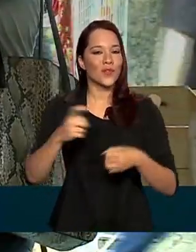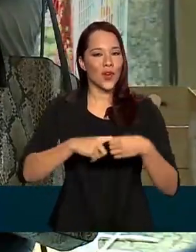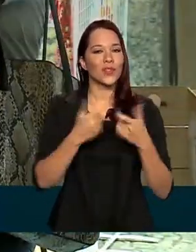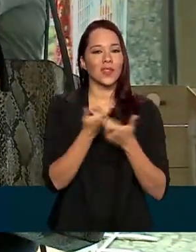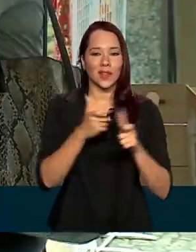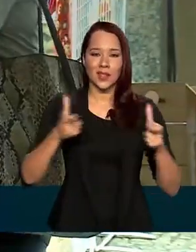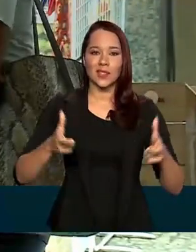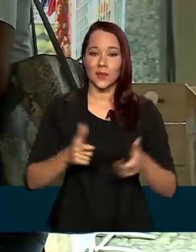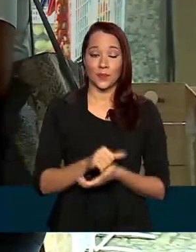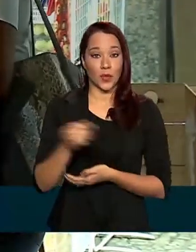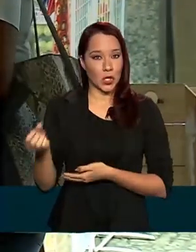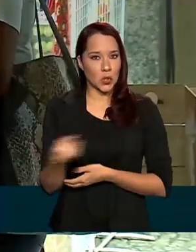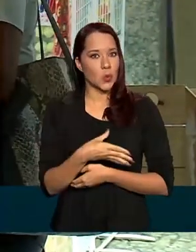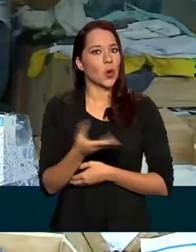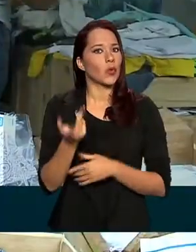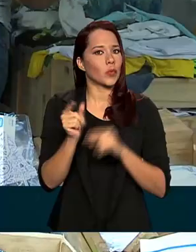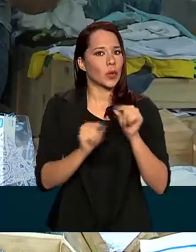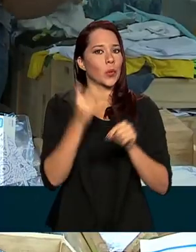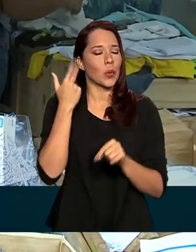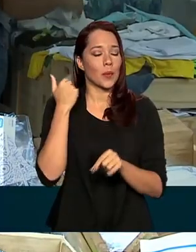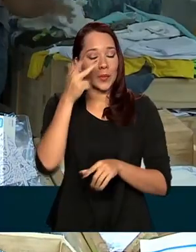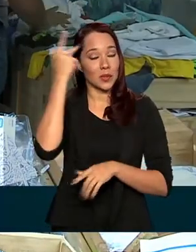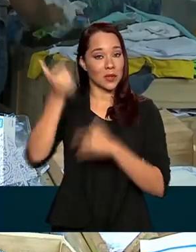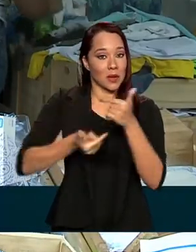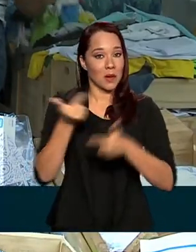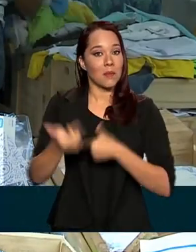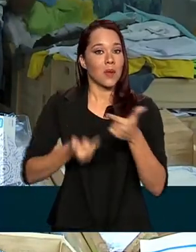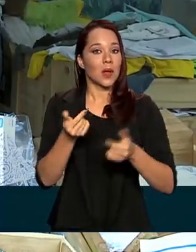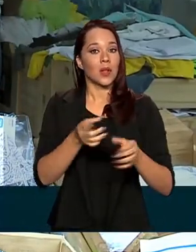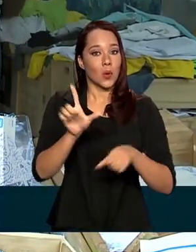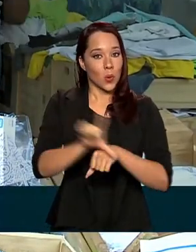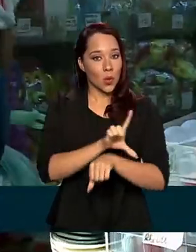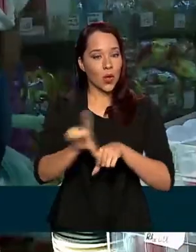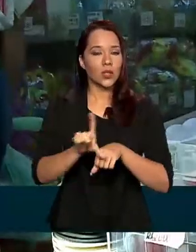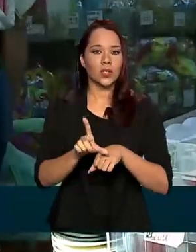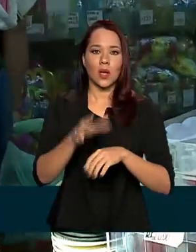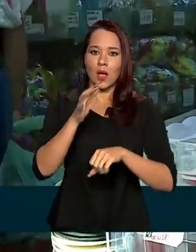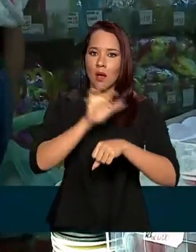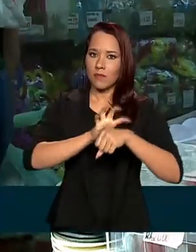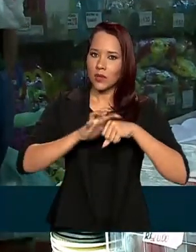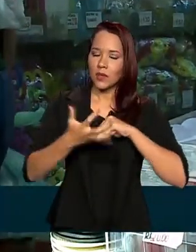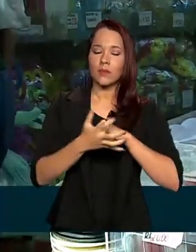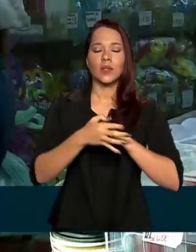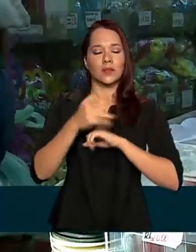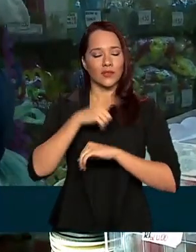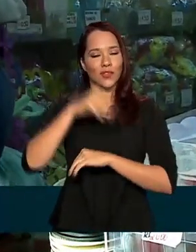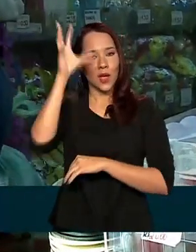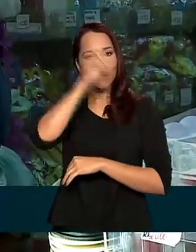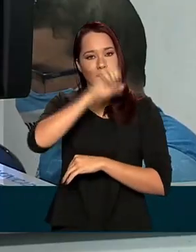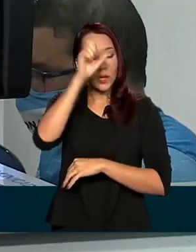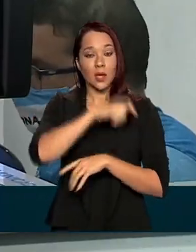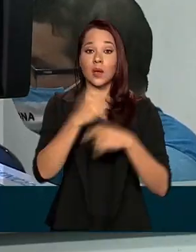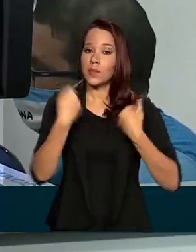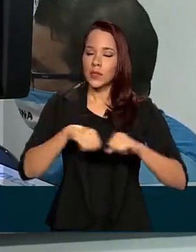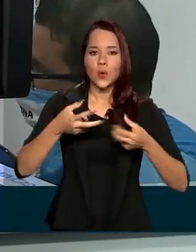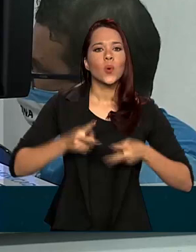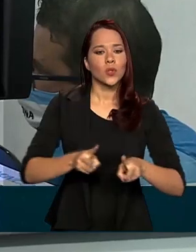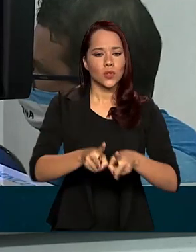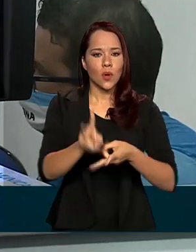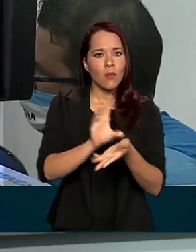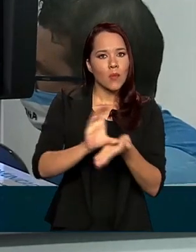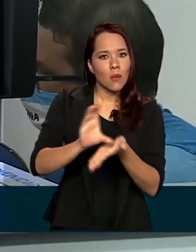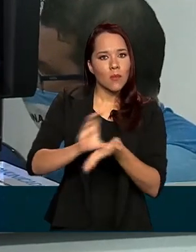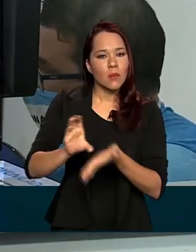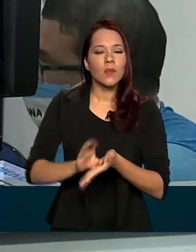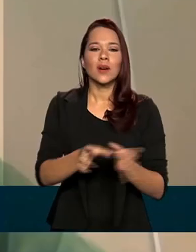crescer. Nesse novo normal para quem trabalha com o comércio, a pandemia deixou uma lição. É preciso continuar investindo